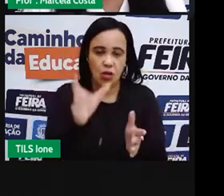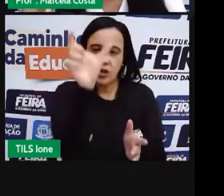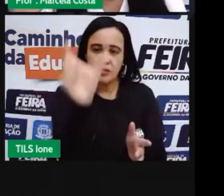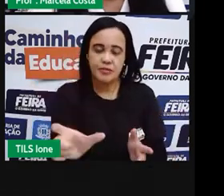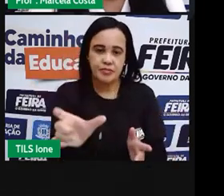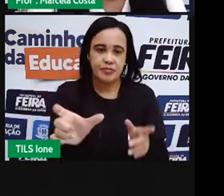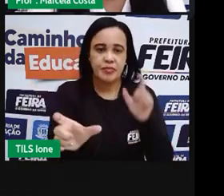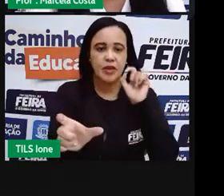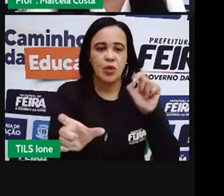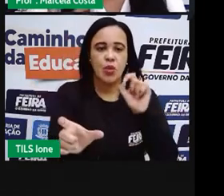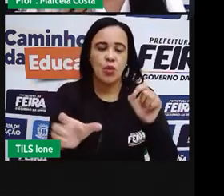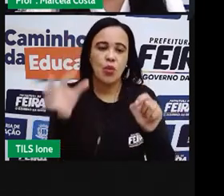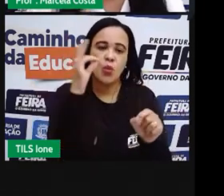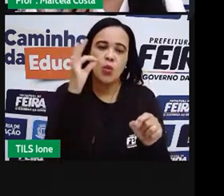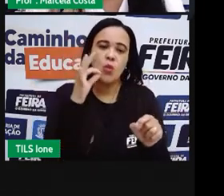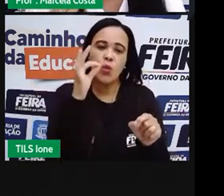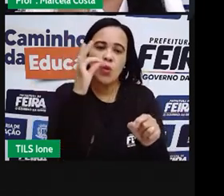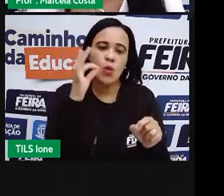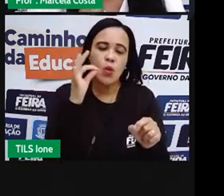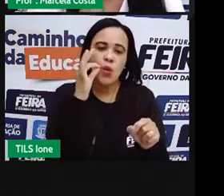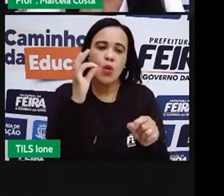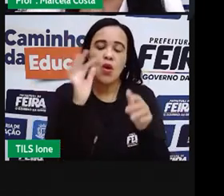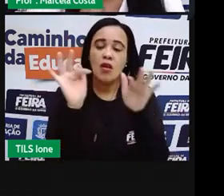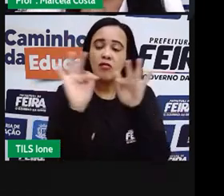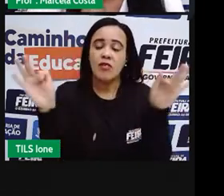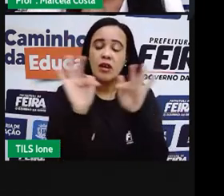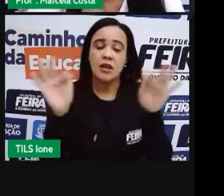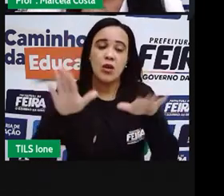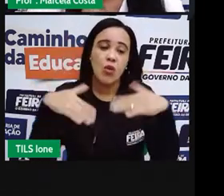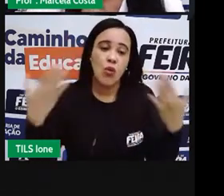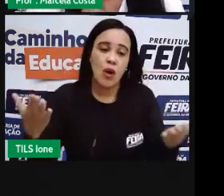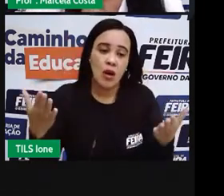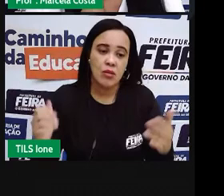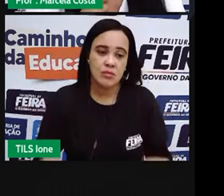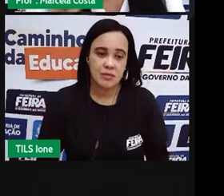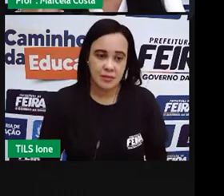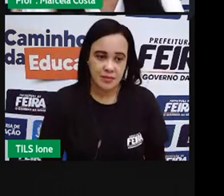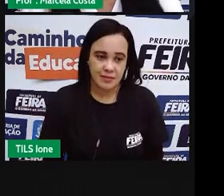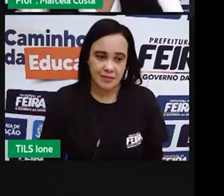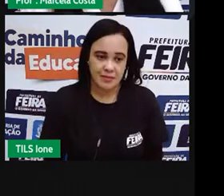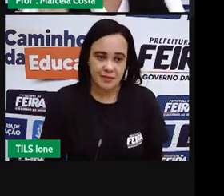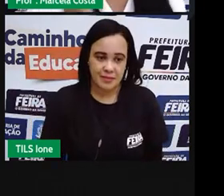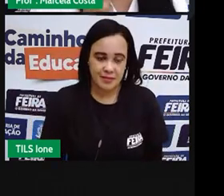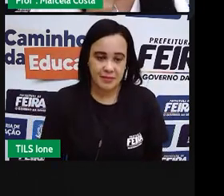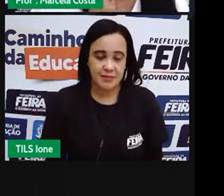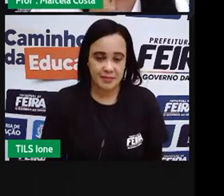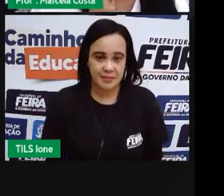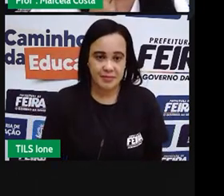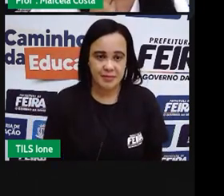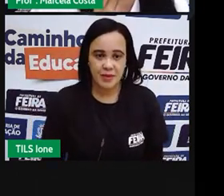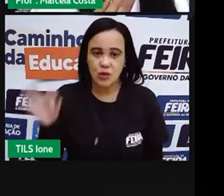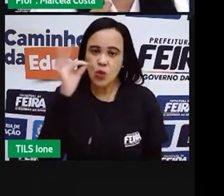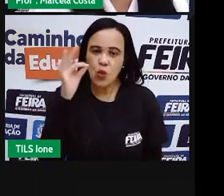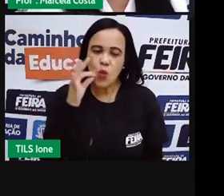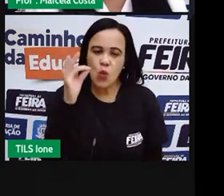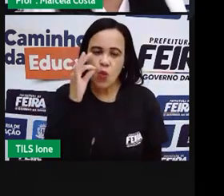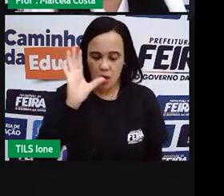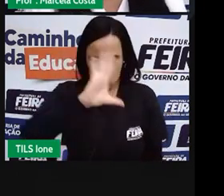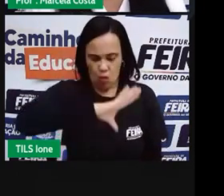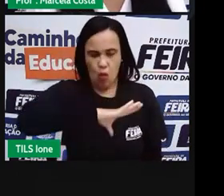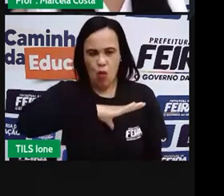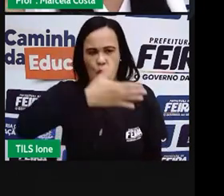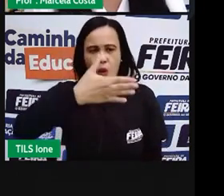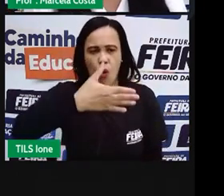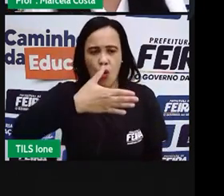Dê aí uma sugestão e uma frase para eu escrever. O rato foi corajoso. O